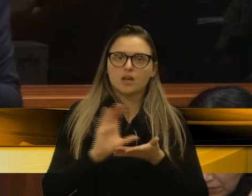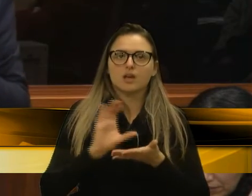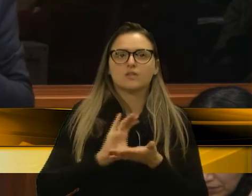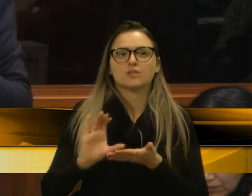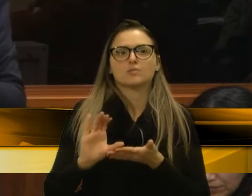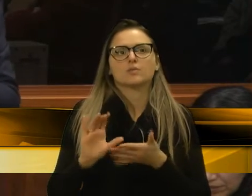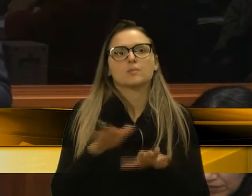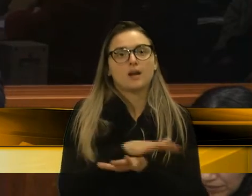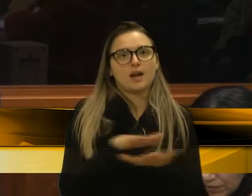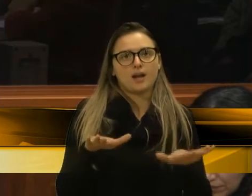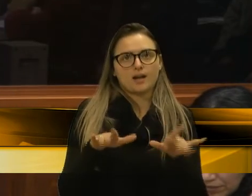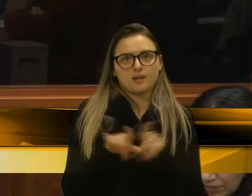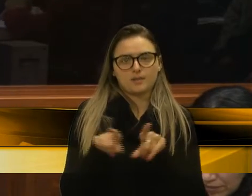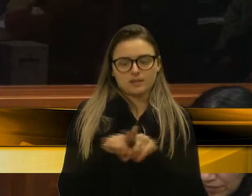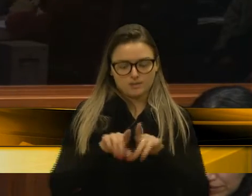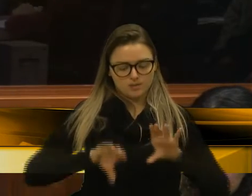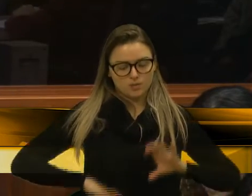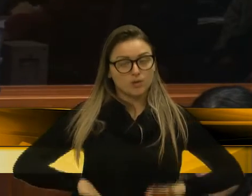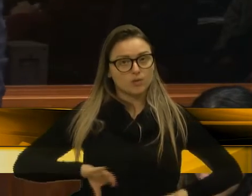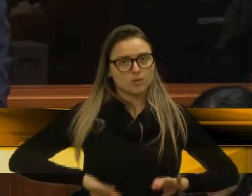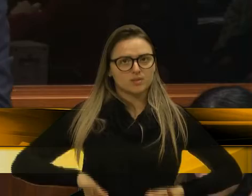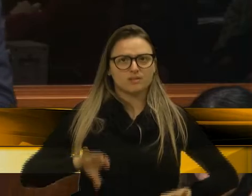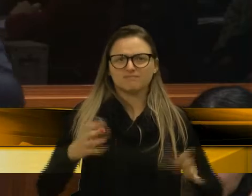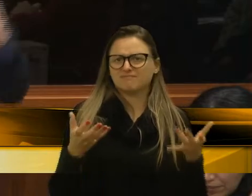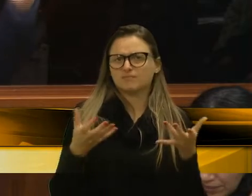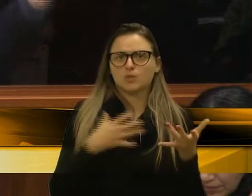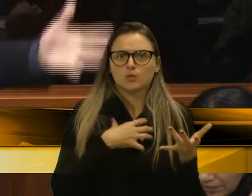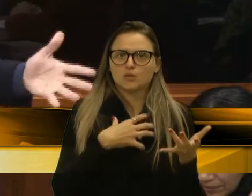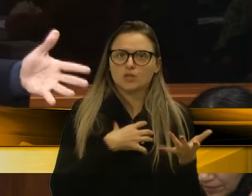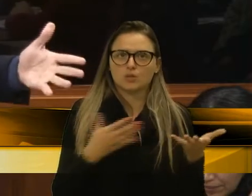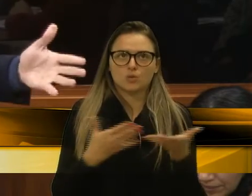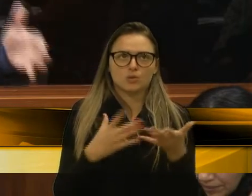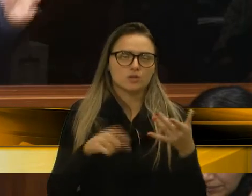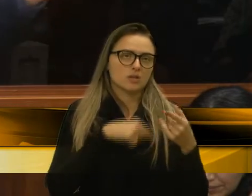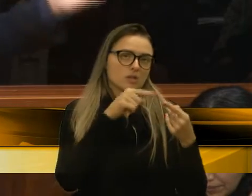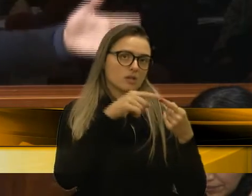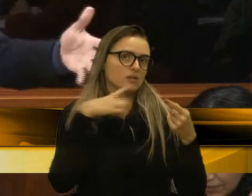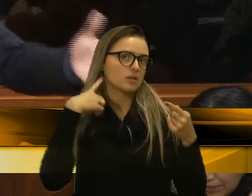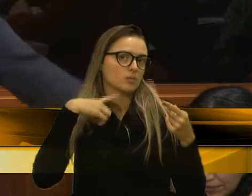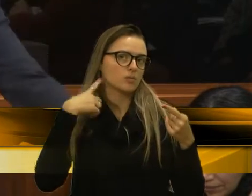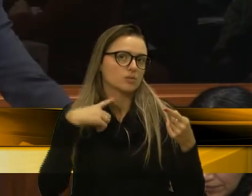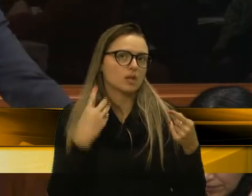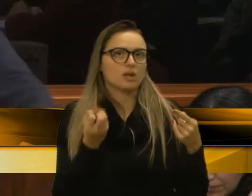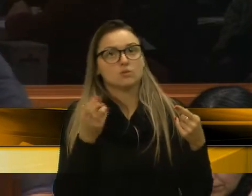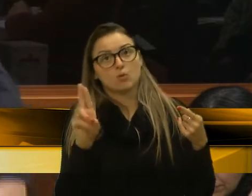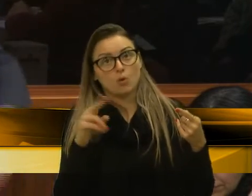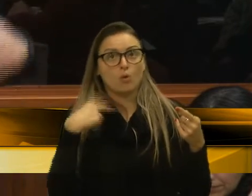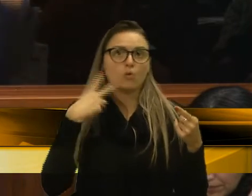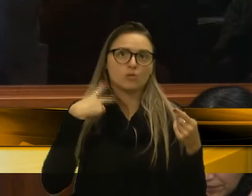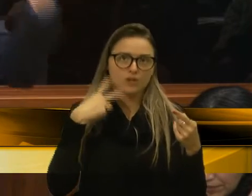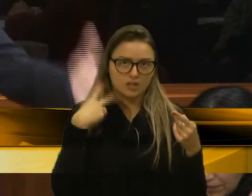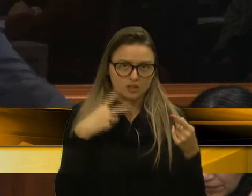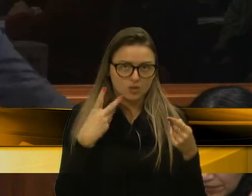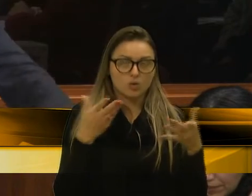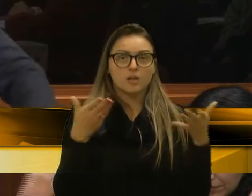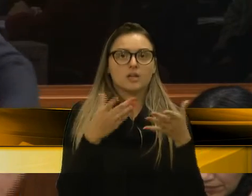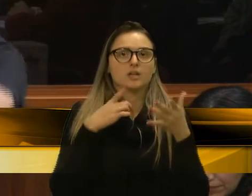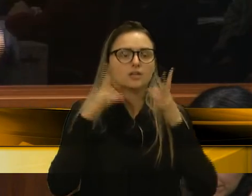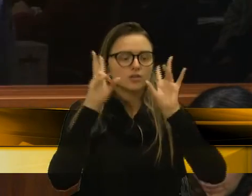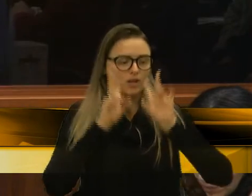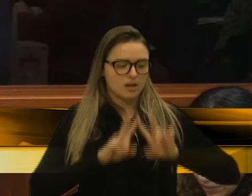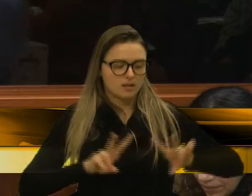acabar inclusive com a corrupção. Mas da forma que está, você tem o deputado lá, ou podemos usar o exemplo do vereador, que já tem visibilidade,